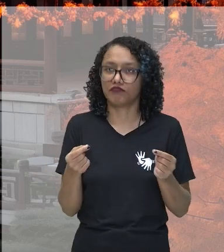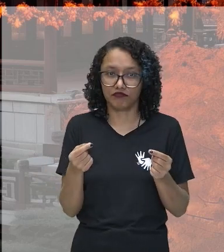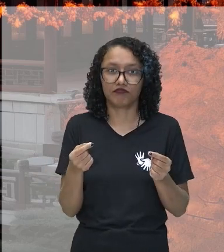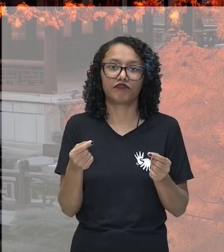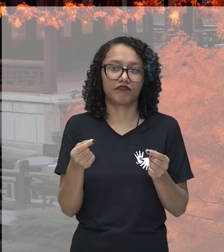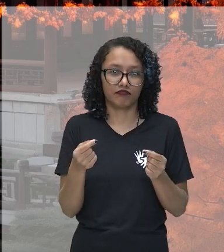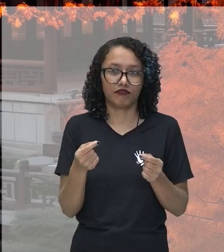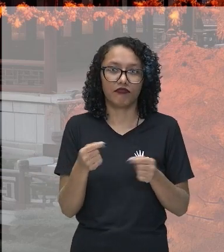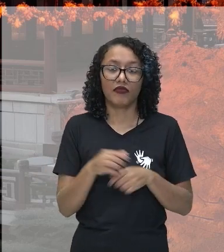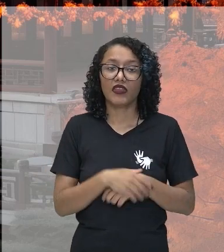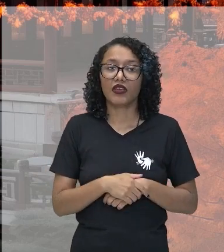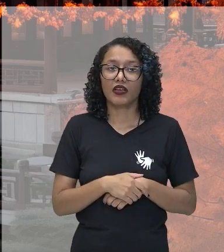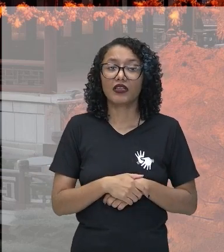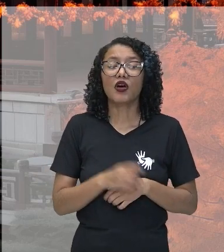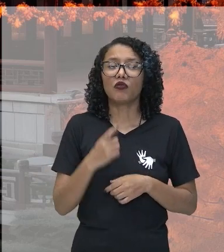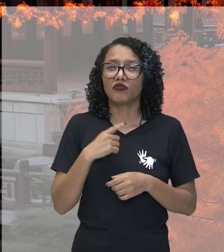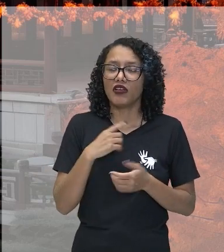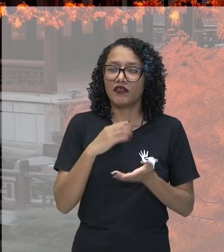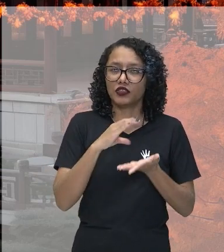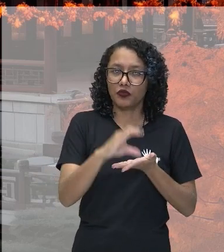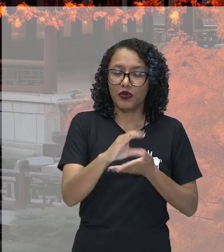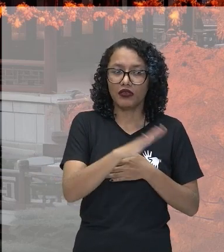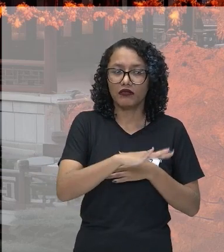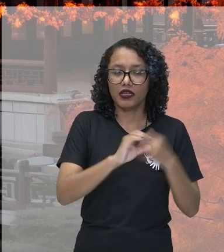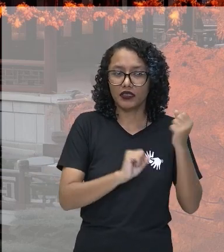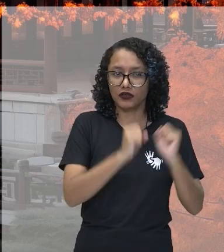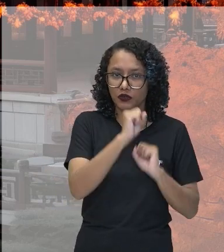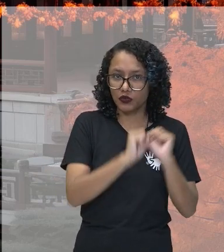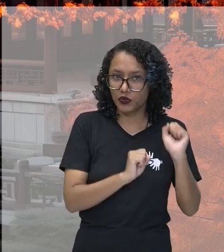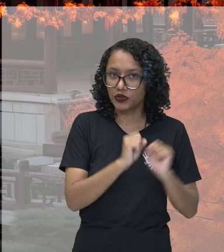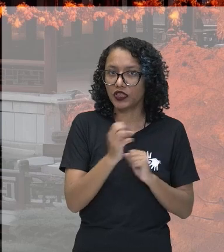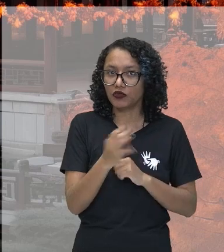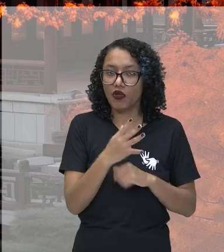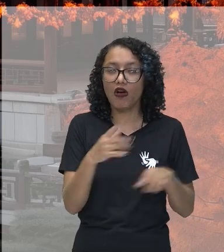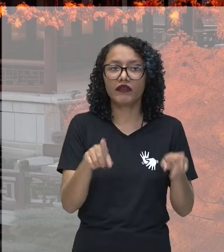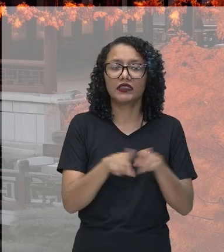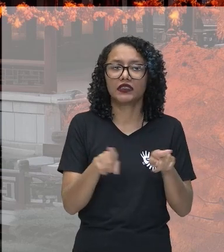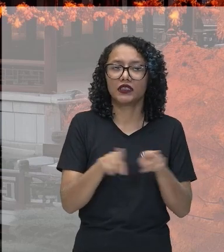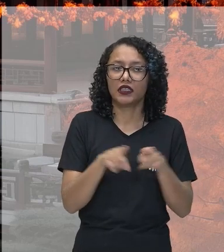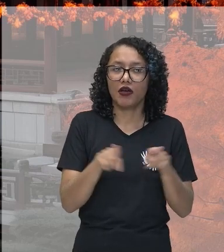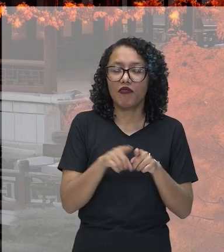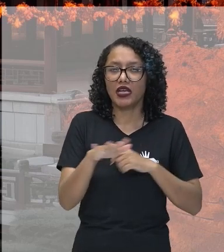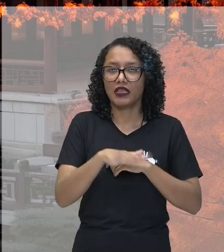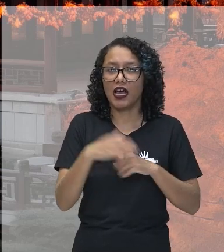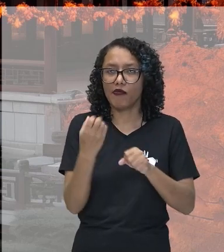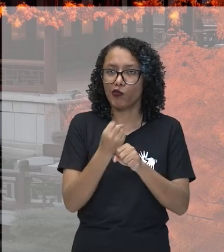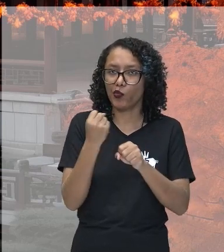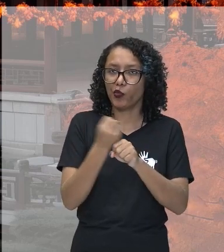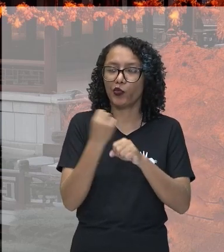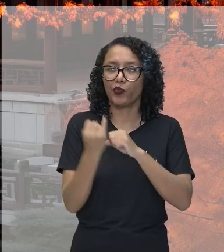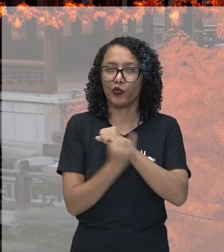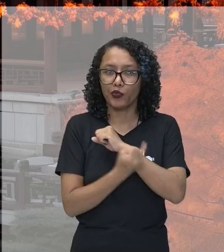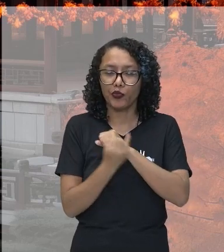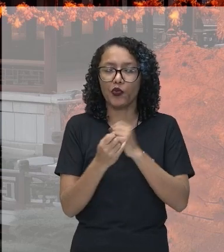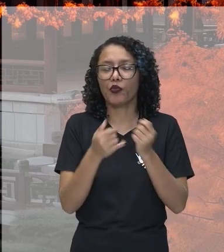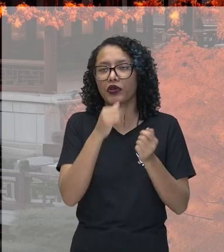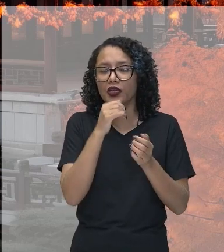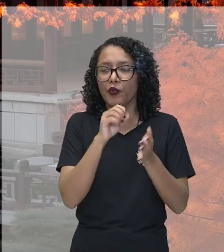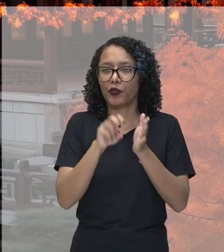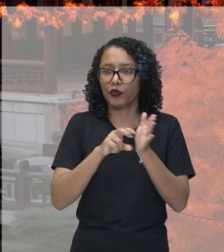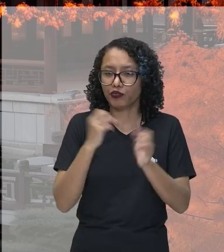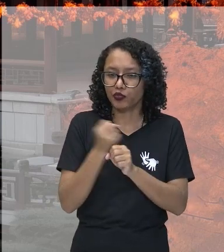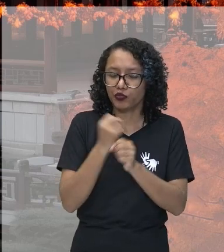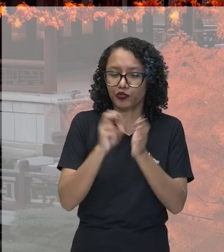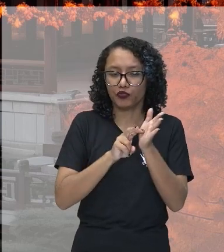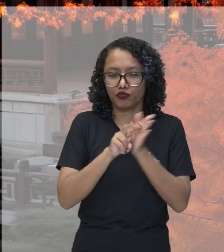o investimento, tanto nas indústrias modernas, como também na questão de infraestrutura, com a construção de ferrovias, de